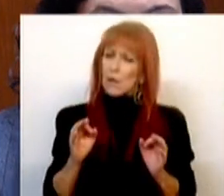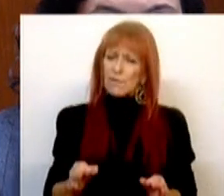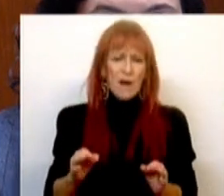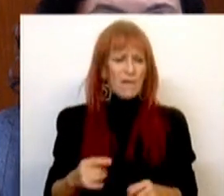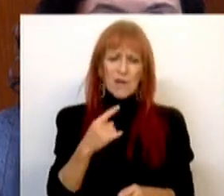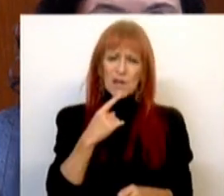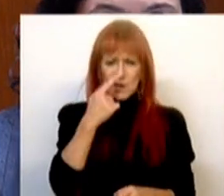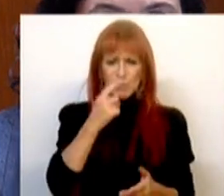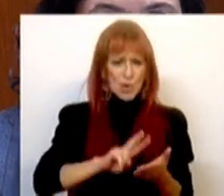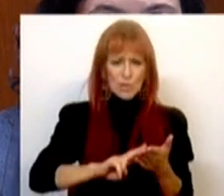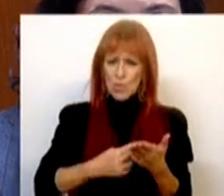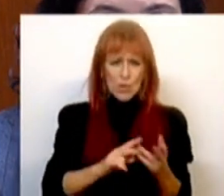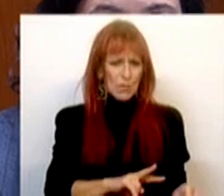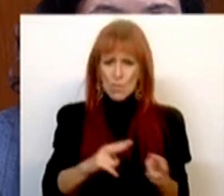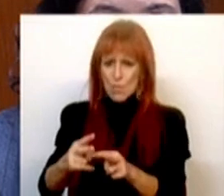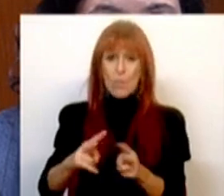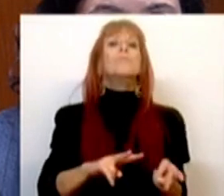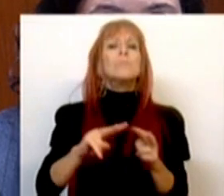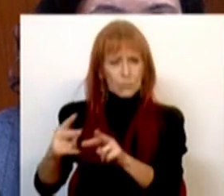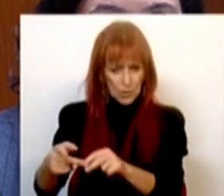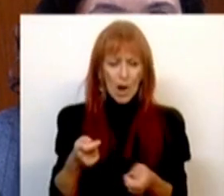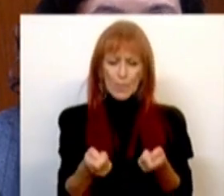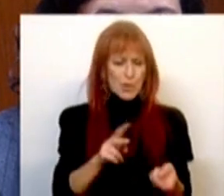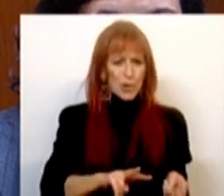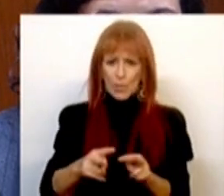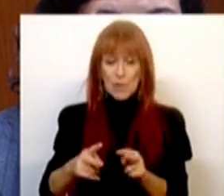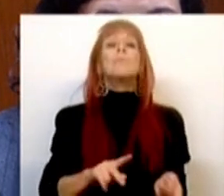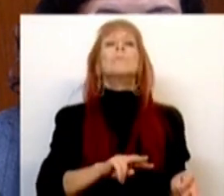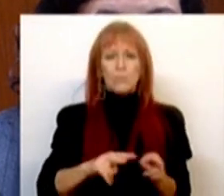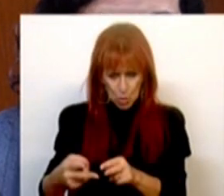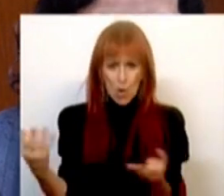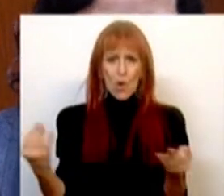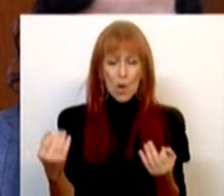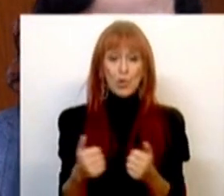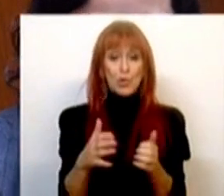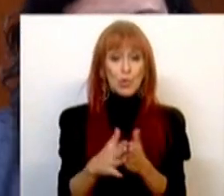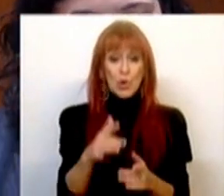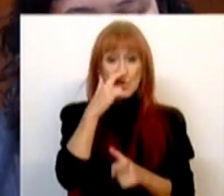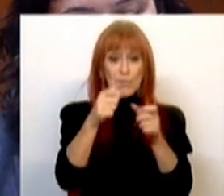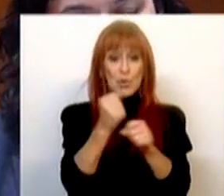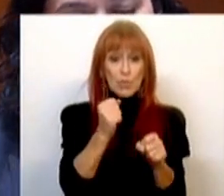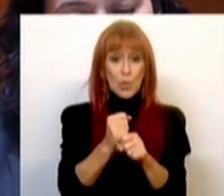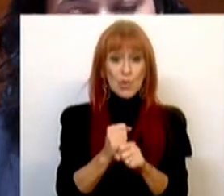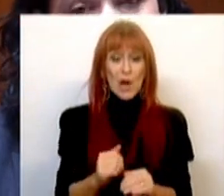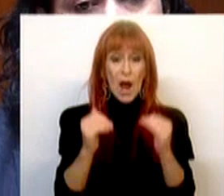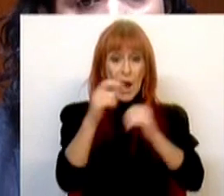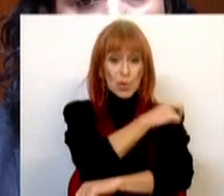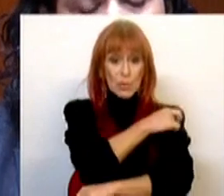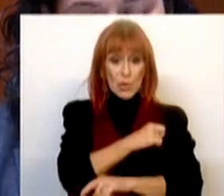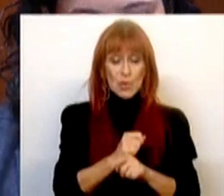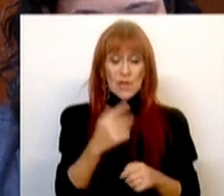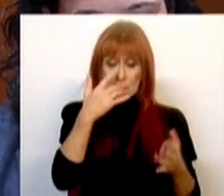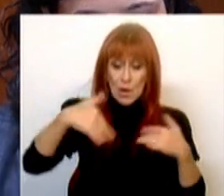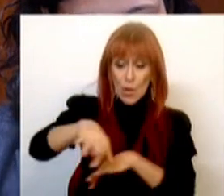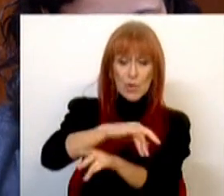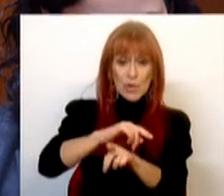dizer que os tradutores não passaram porque passaram, os mediadores não passaram porque passaram, todos os trabalhadores do Alto Comissariado das